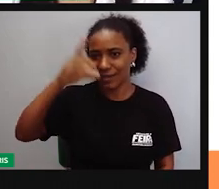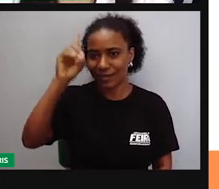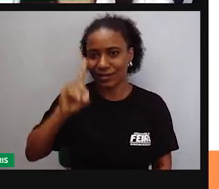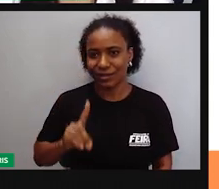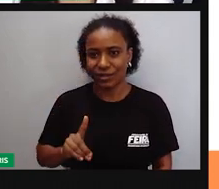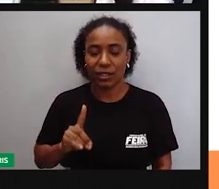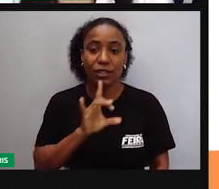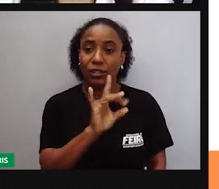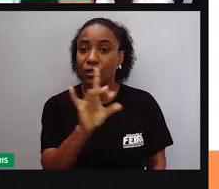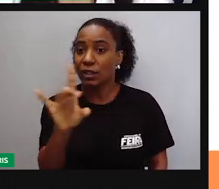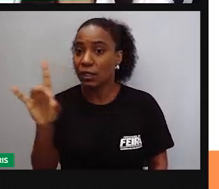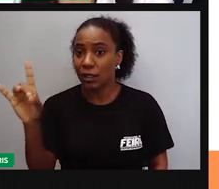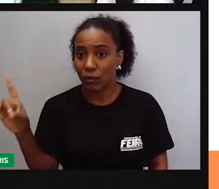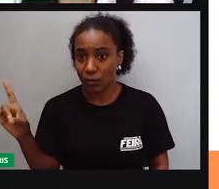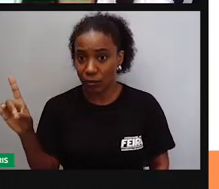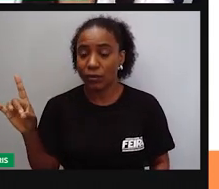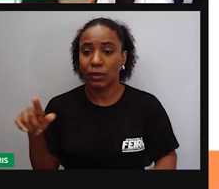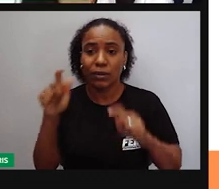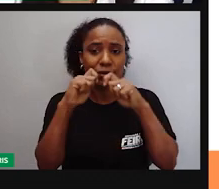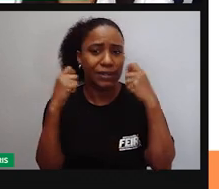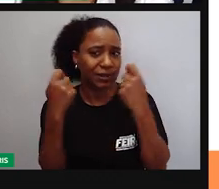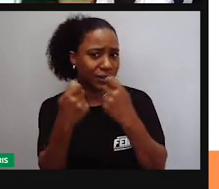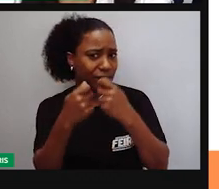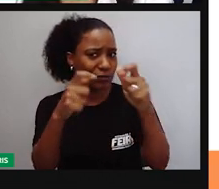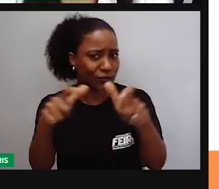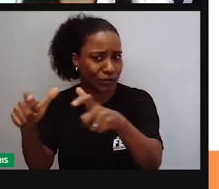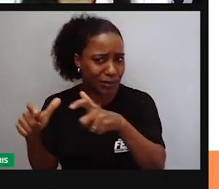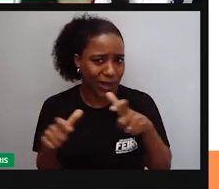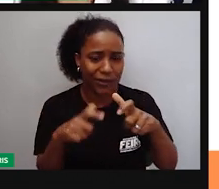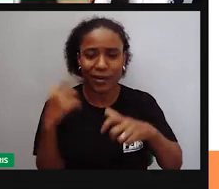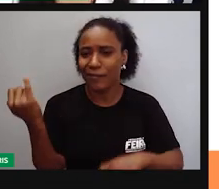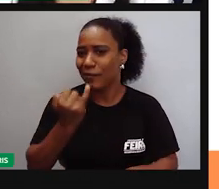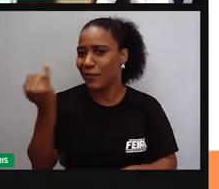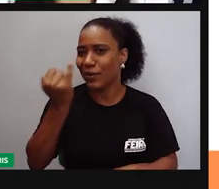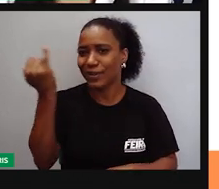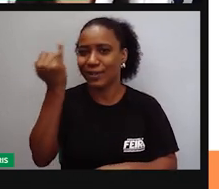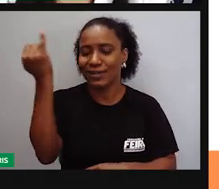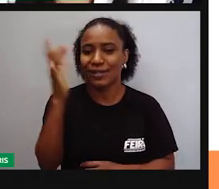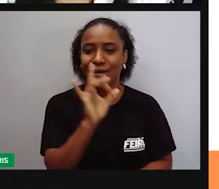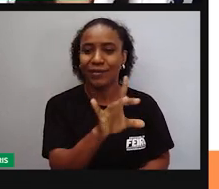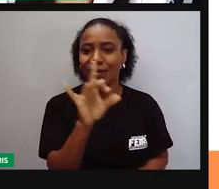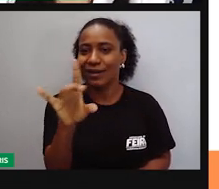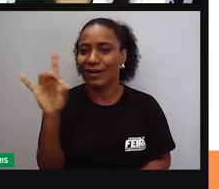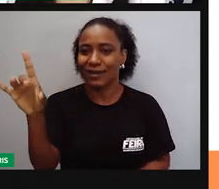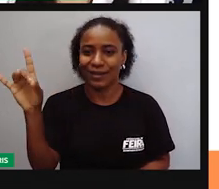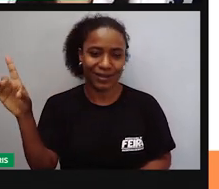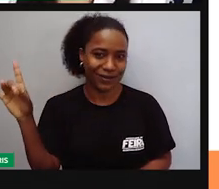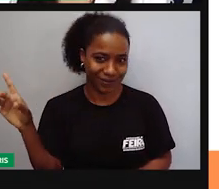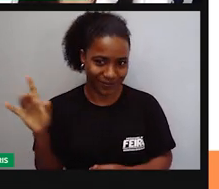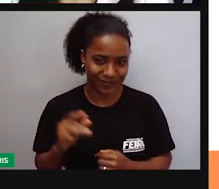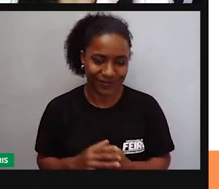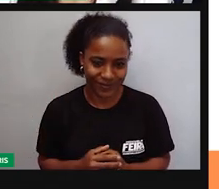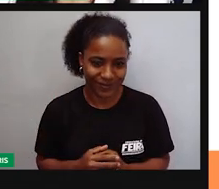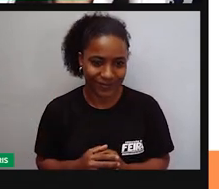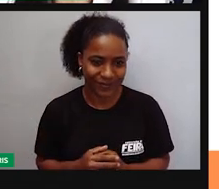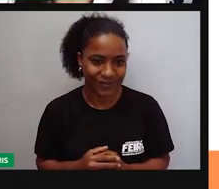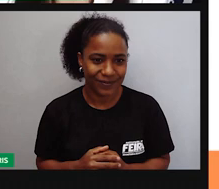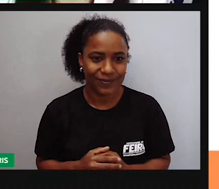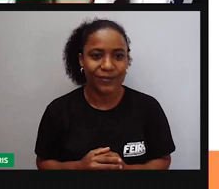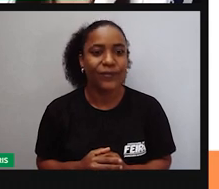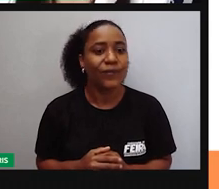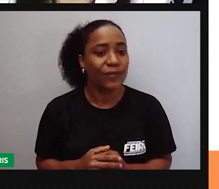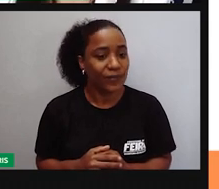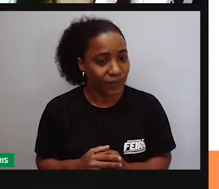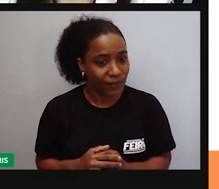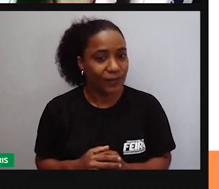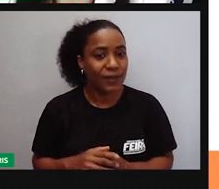associações de bairro são ferramentas importantes que o povo tem ao seu favor. E aí é um